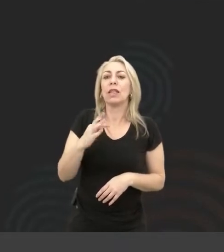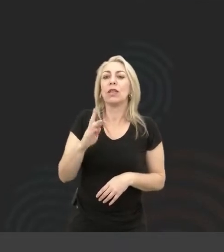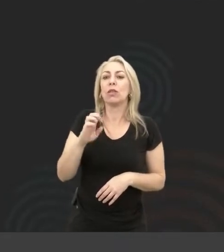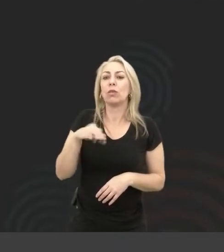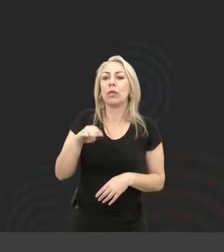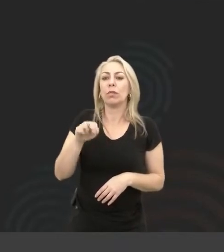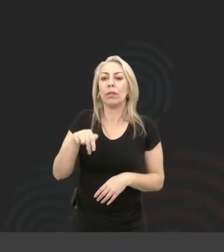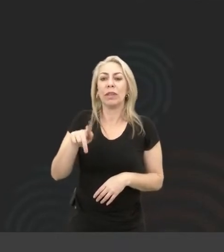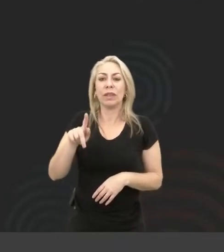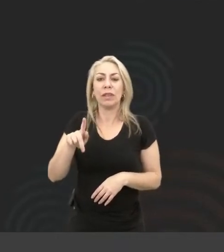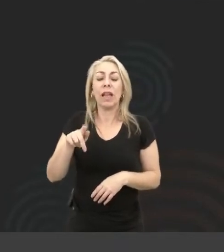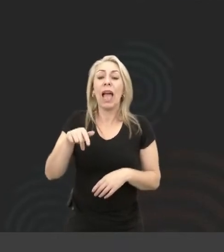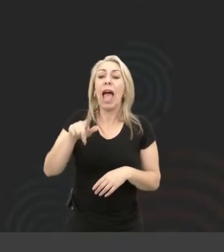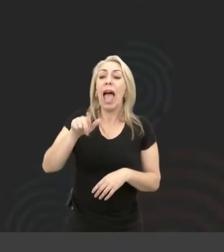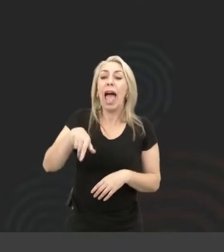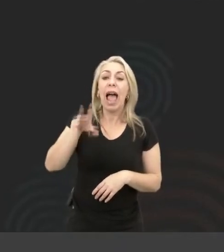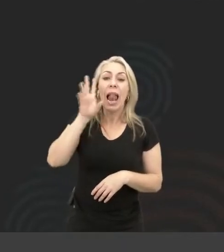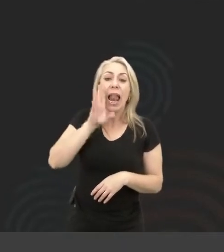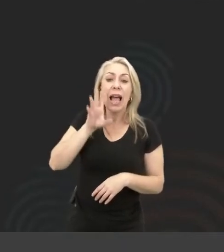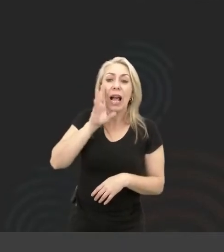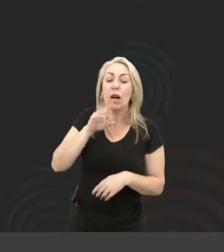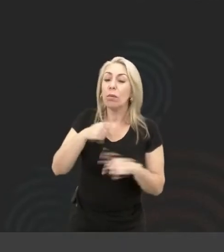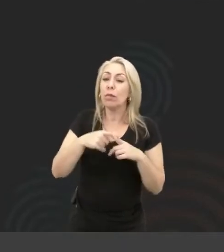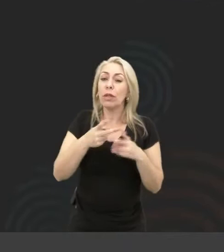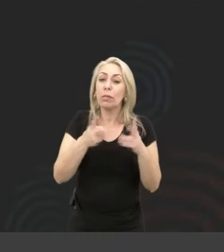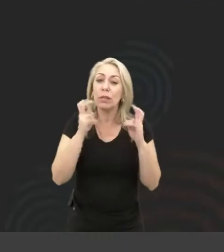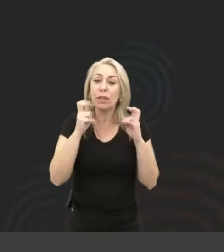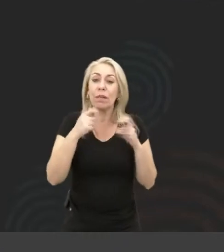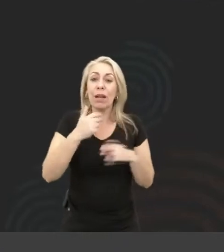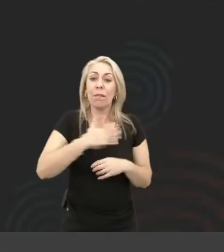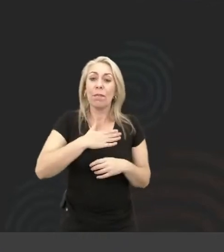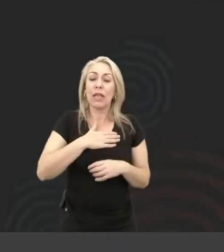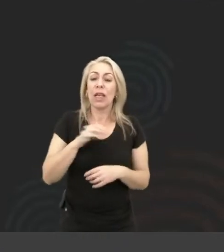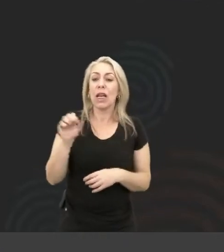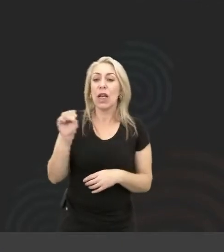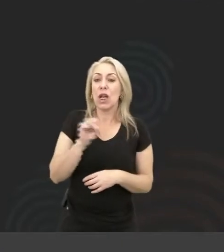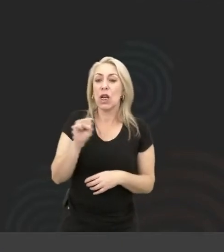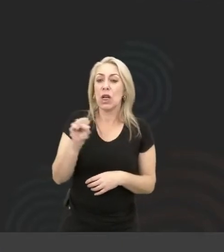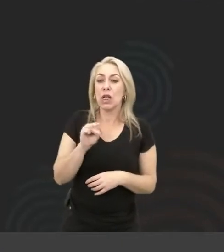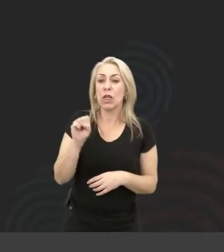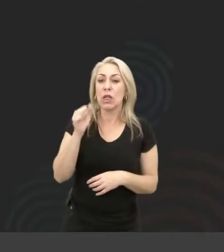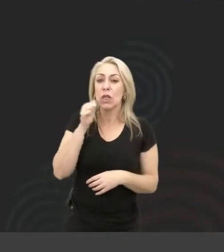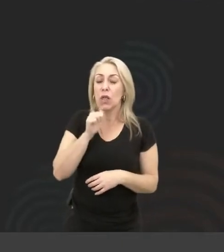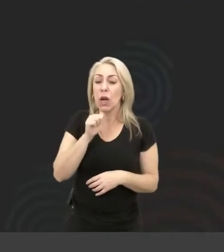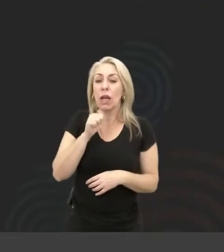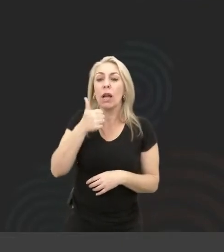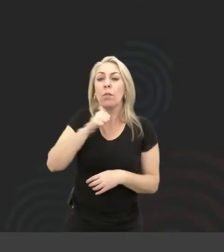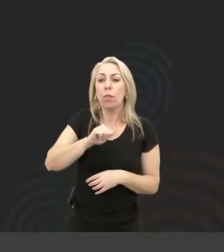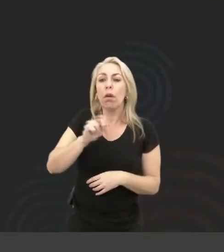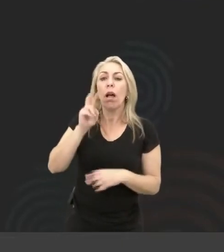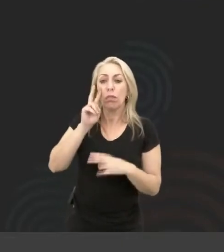E é legal, eu vejo isso, porque às vezes a minha sogra, que é uma mulher que enxerga,